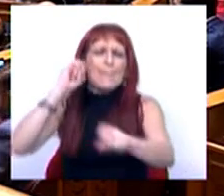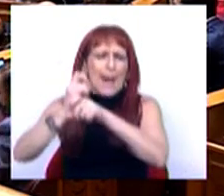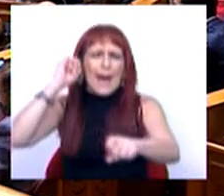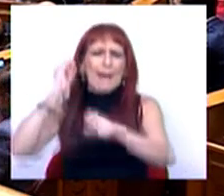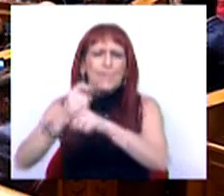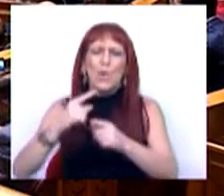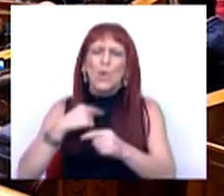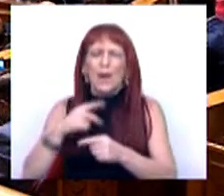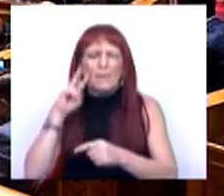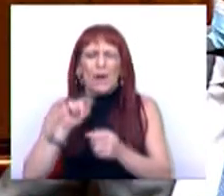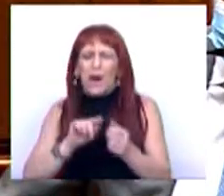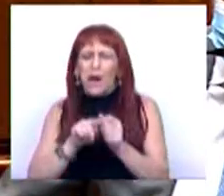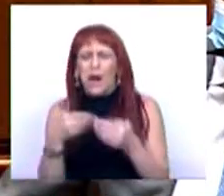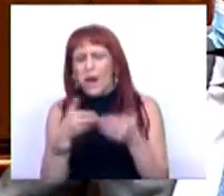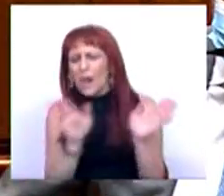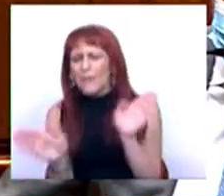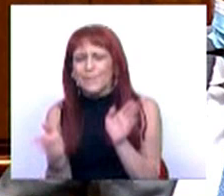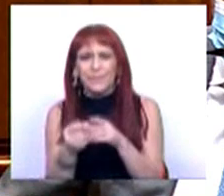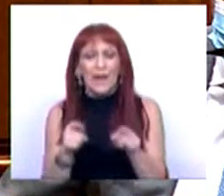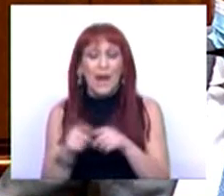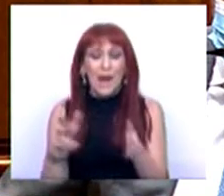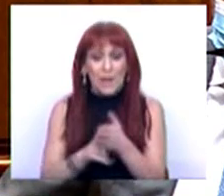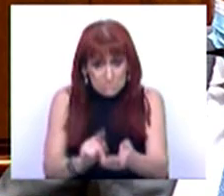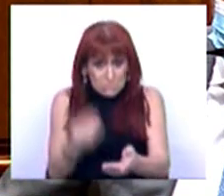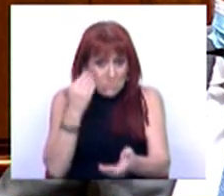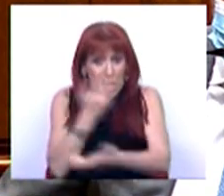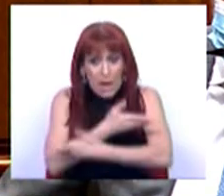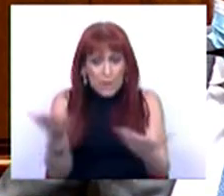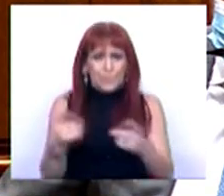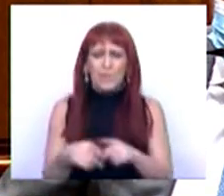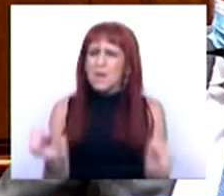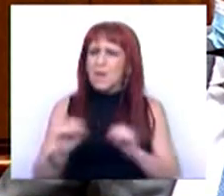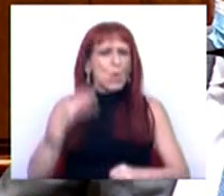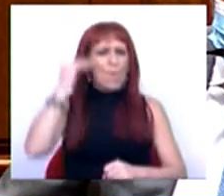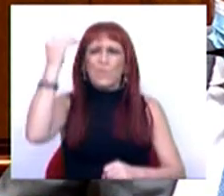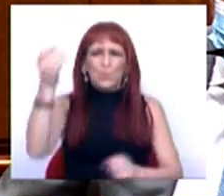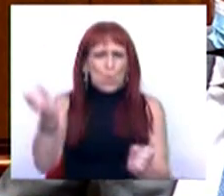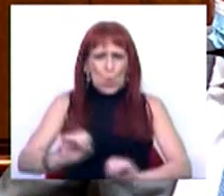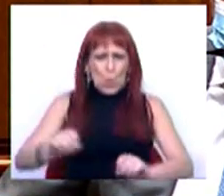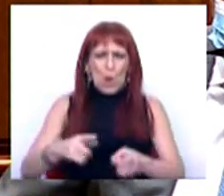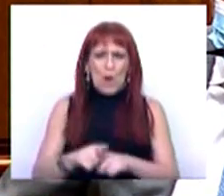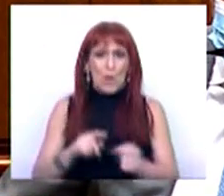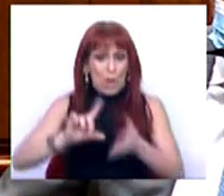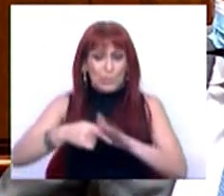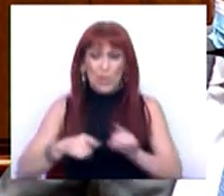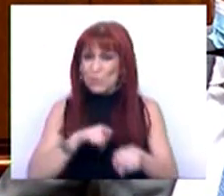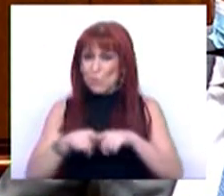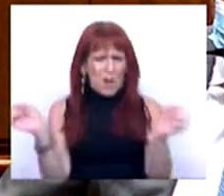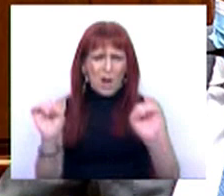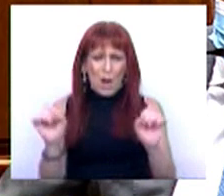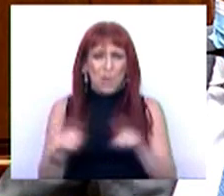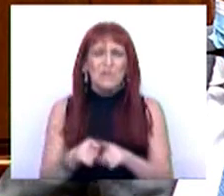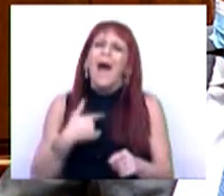em trasler a realidade, a realidade é aquela que é. E nenhum futuro tem nenhum projeto político